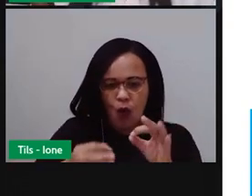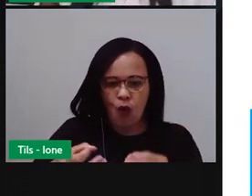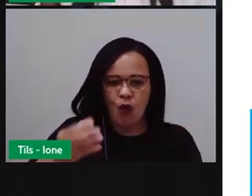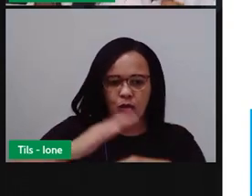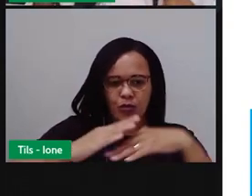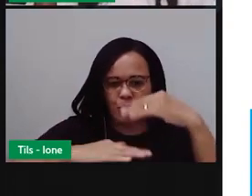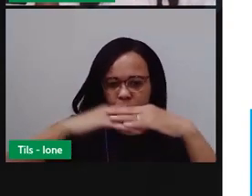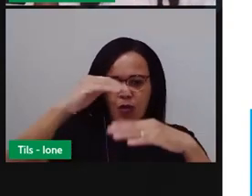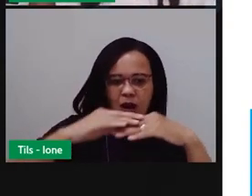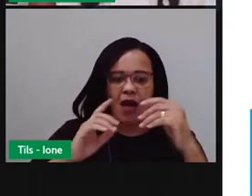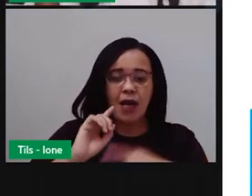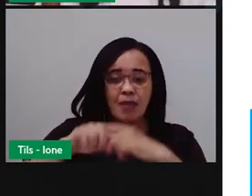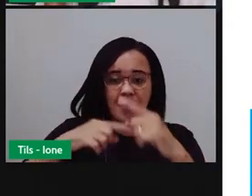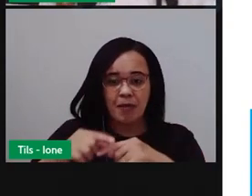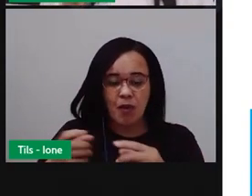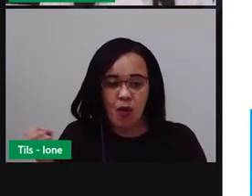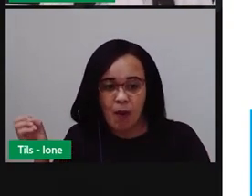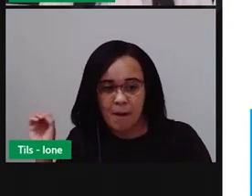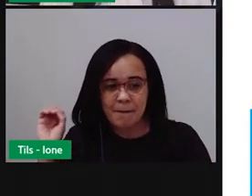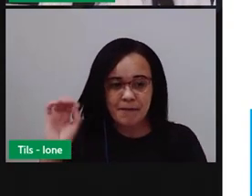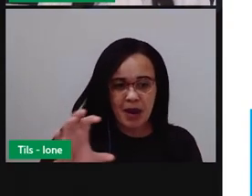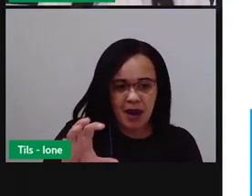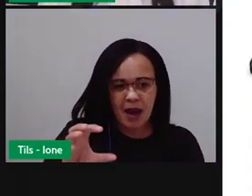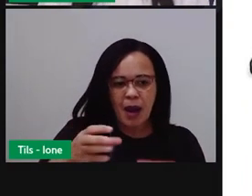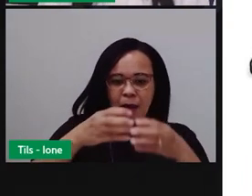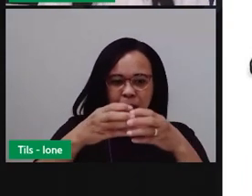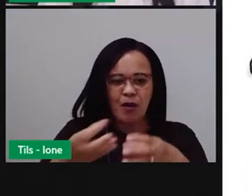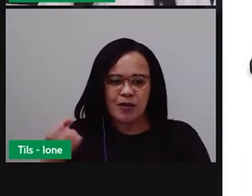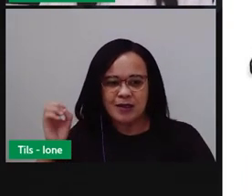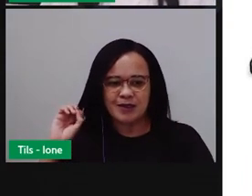garrafas e com as bolas tentar derrubar.